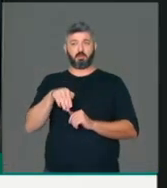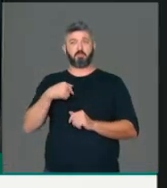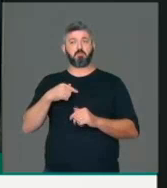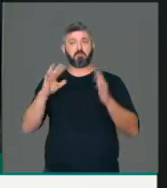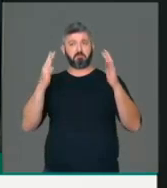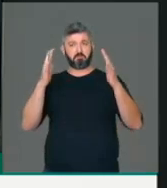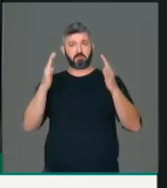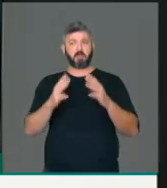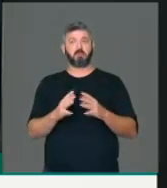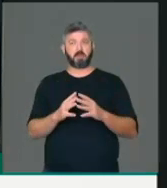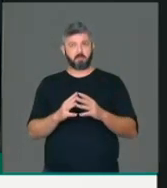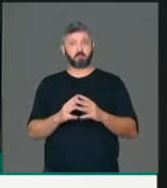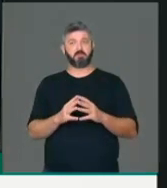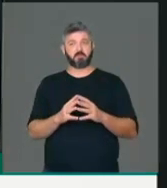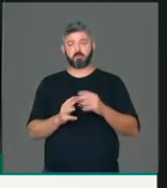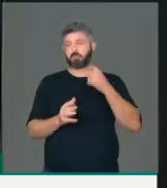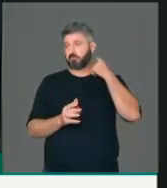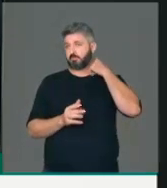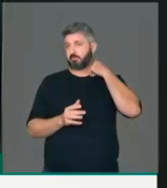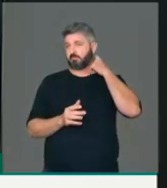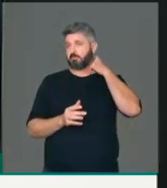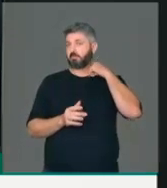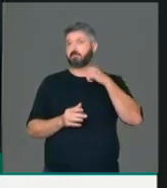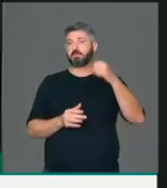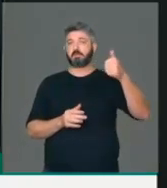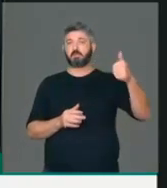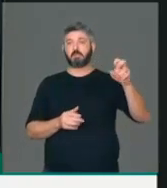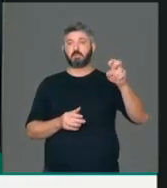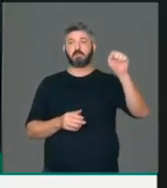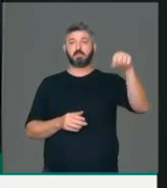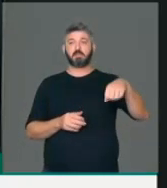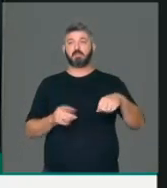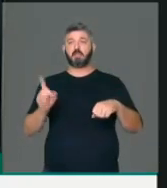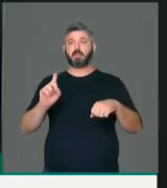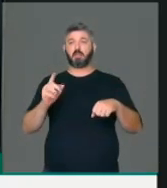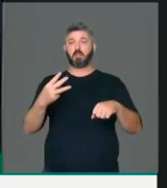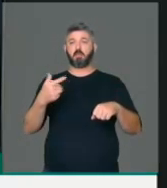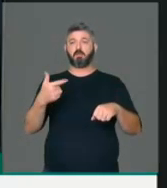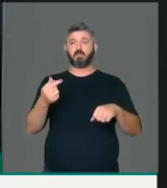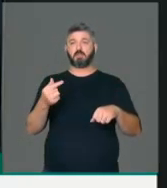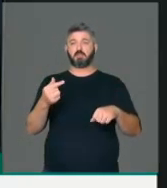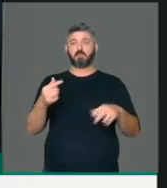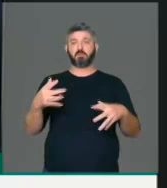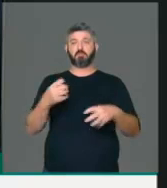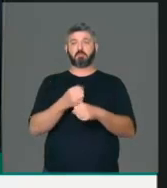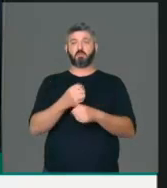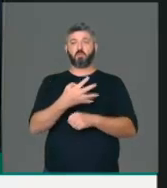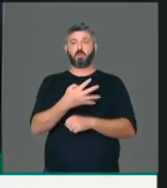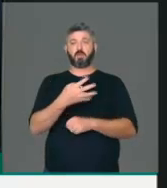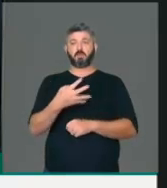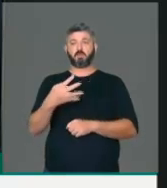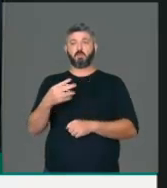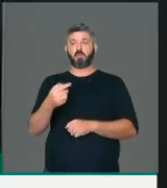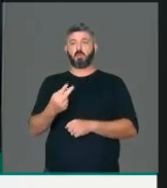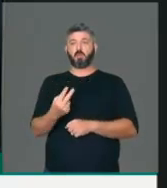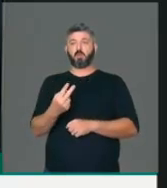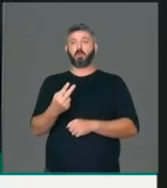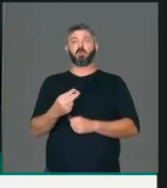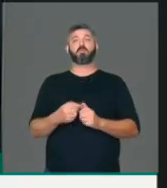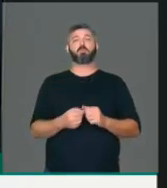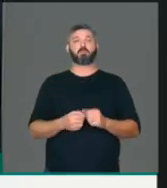parabenizar... Sim, 115, não, 327, total 442,